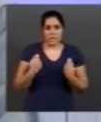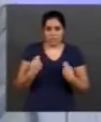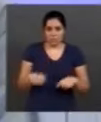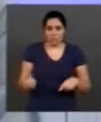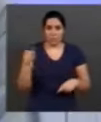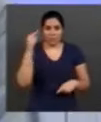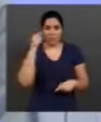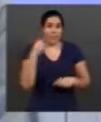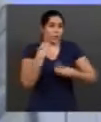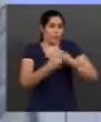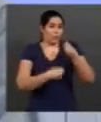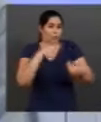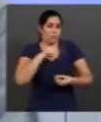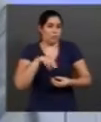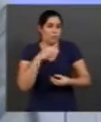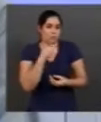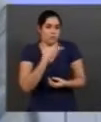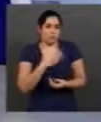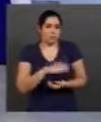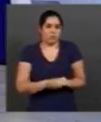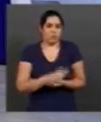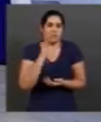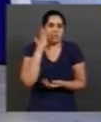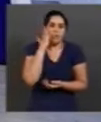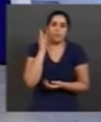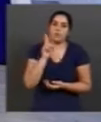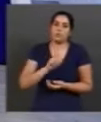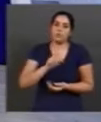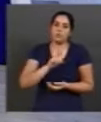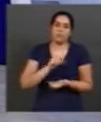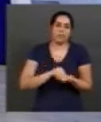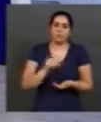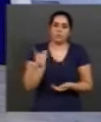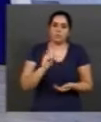o bom uso da água. Sabendo usar, não vai faltar. Certamente.